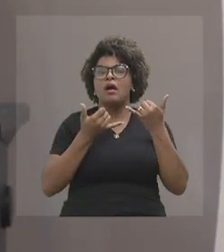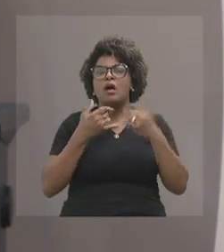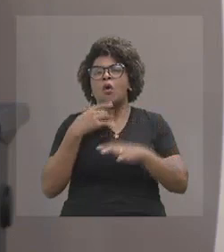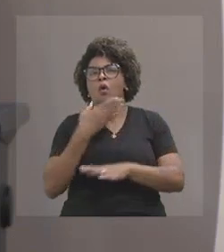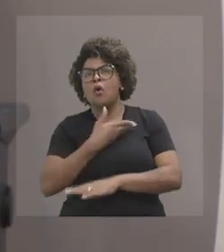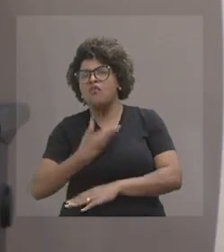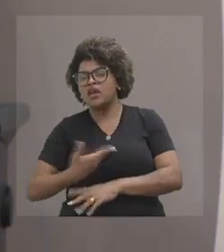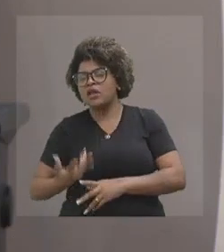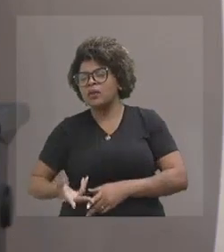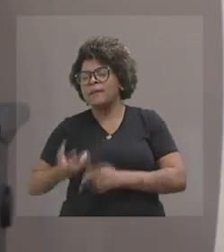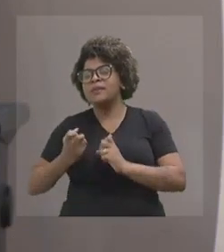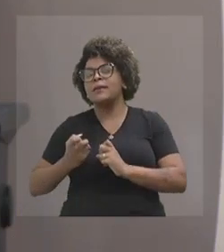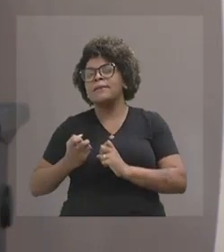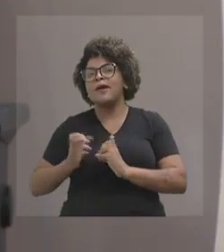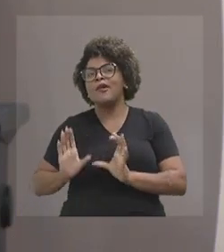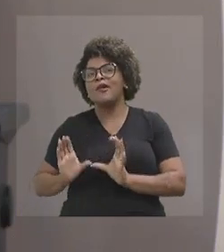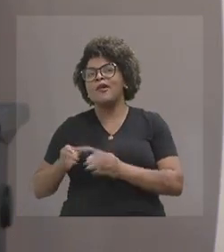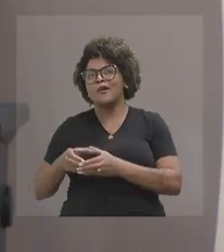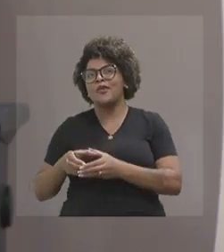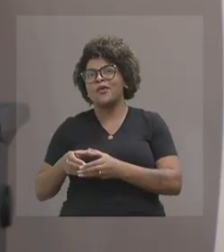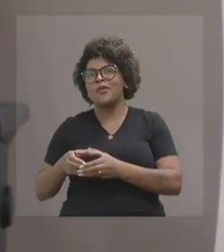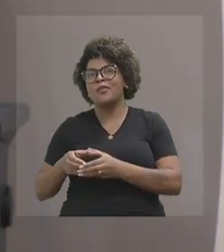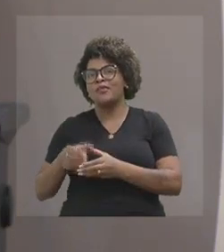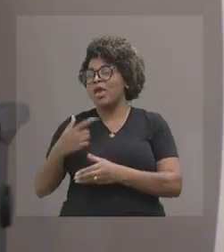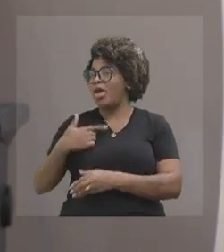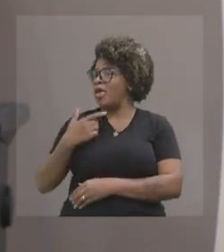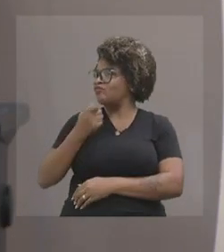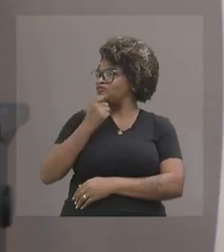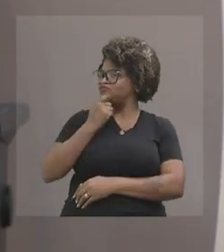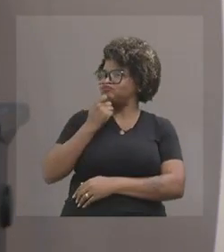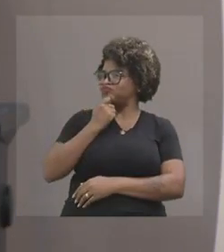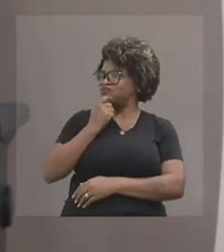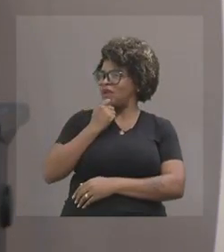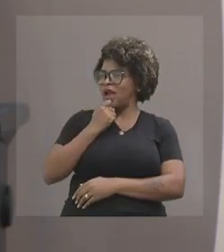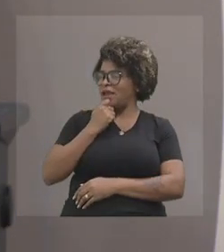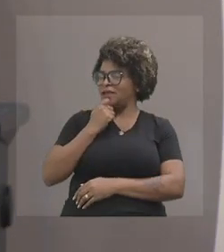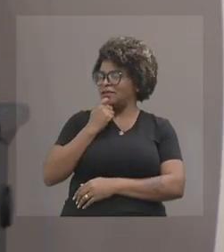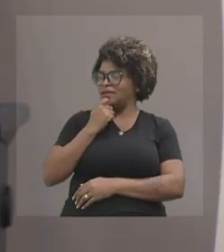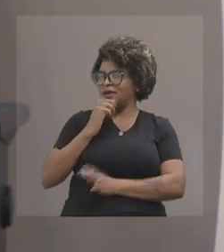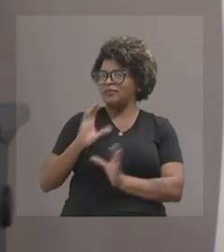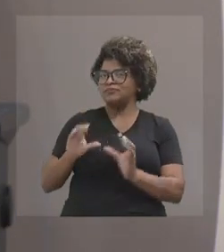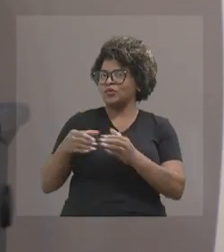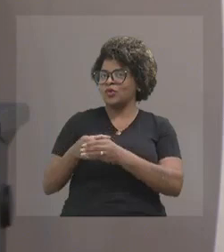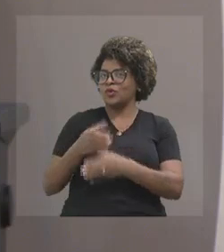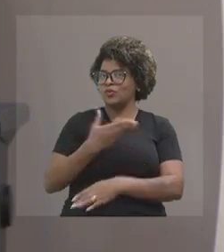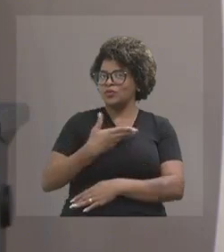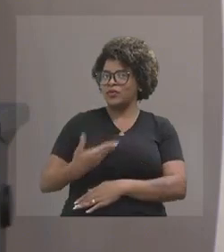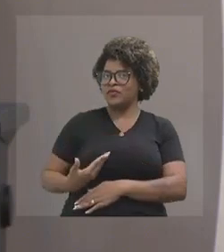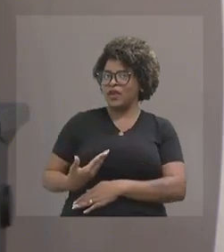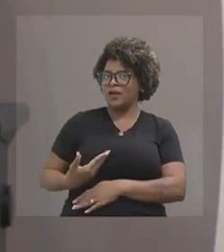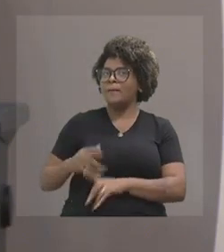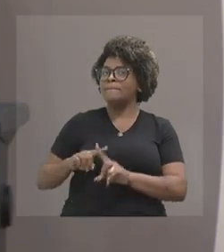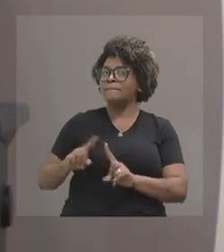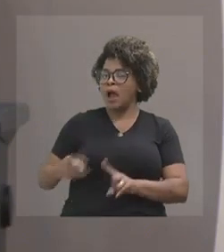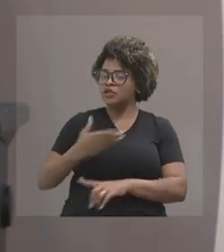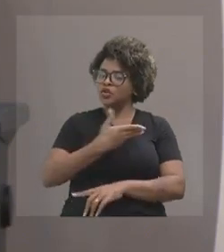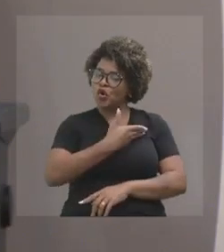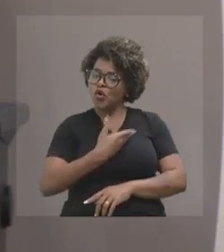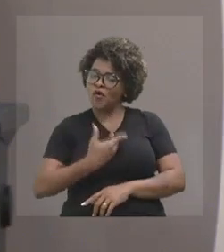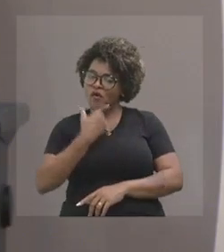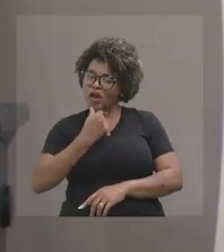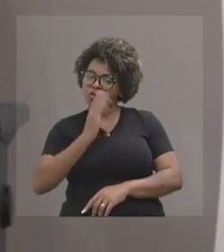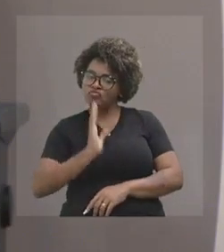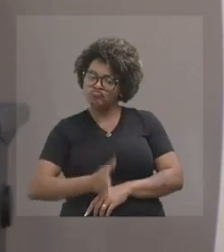Eu até não estava no governo quando ele percebe que o interior precisava disso, precisava desse